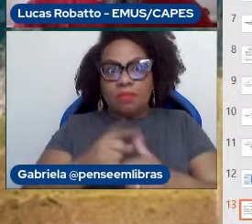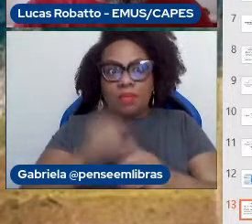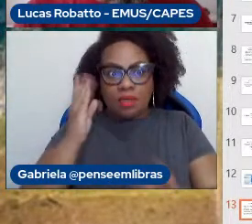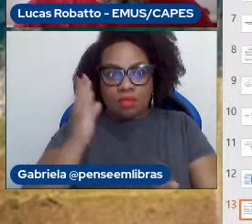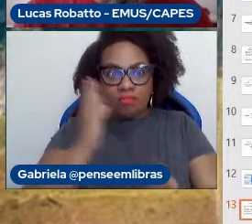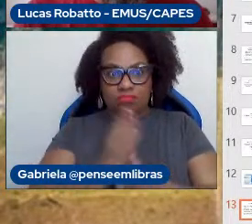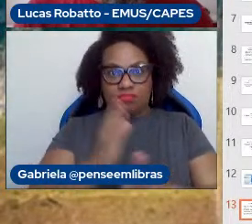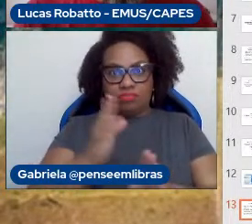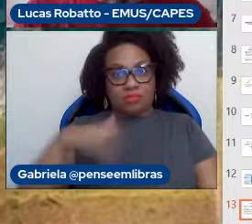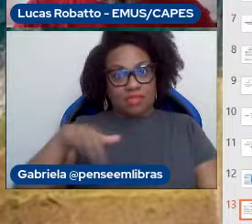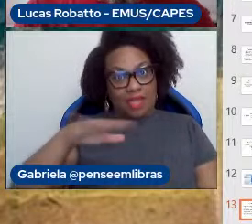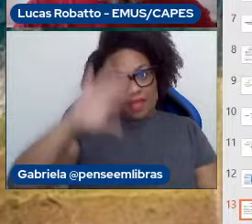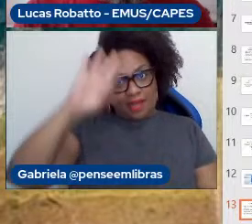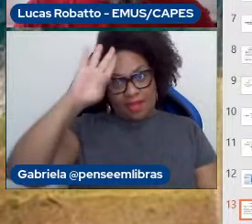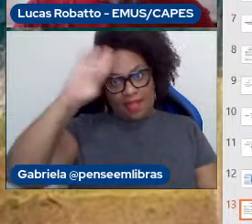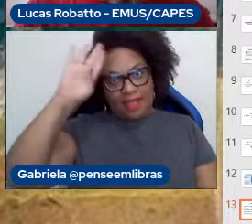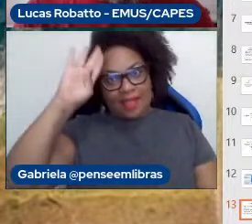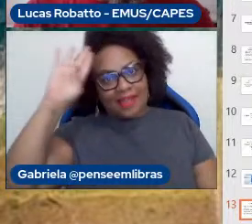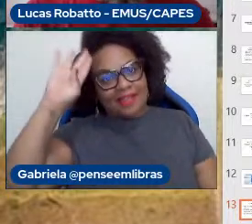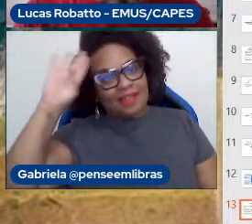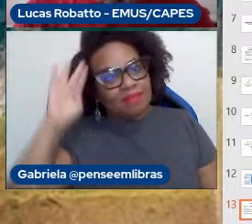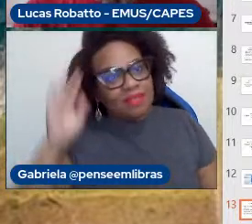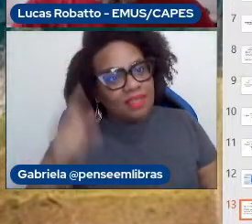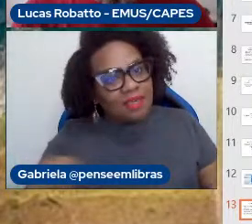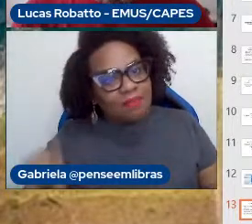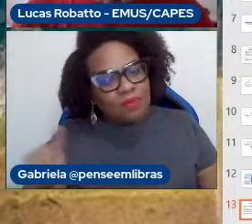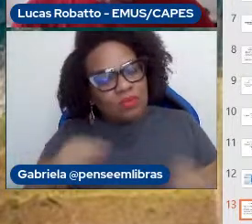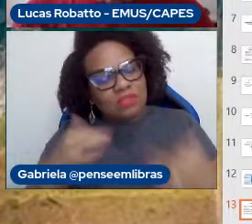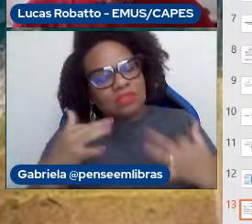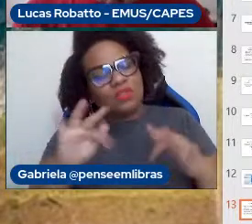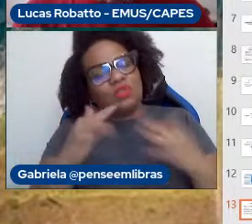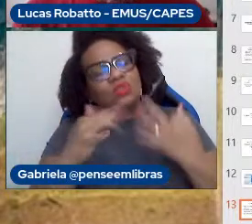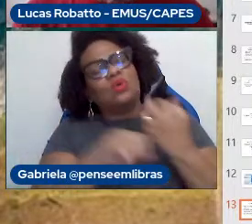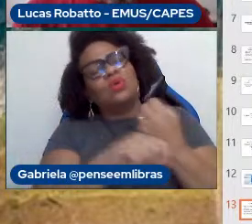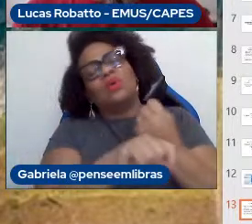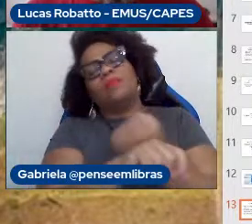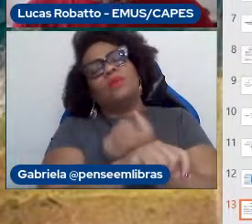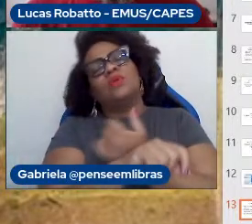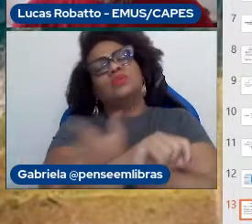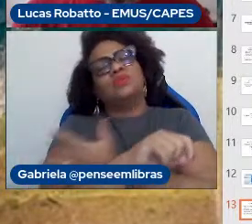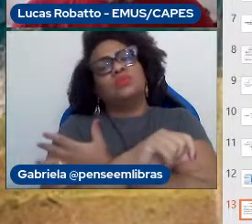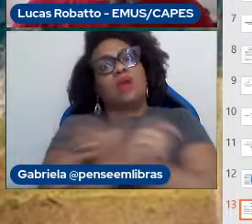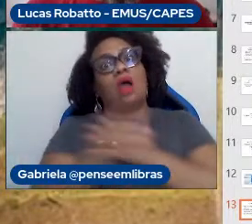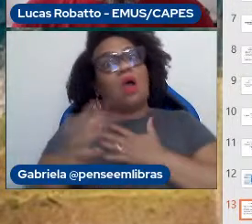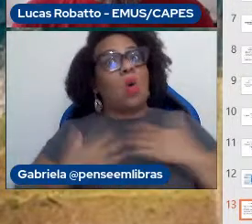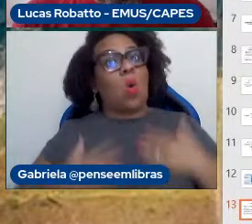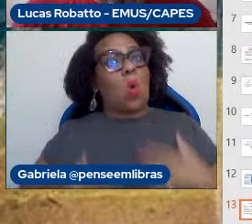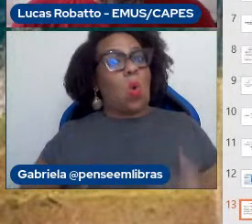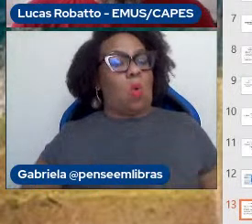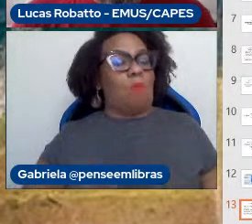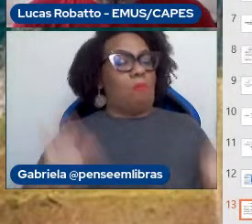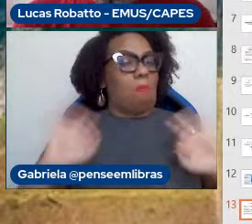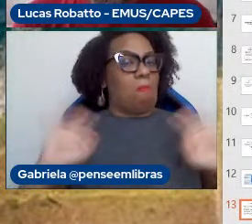academia, no músico, é uma dor emocional, não tanto uma dor do corpo, mas essa